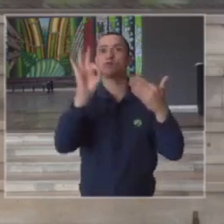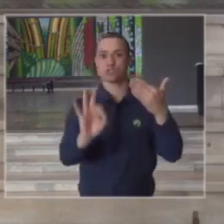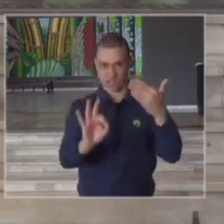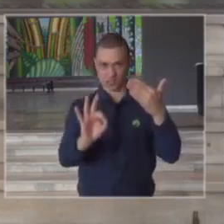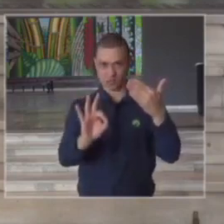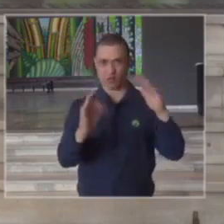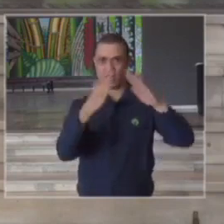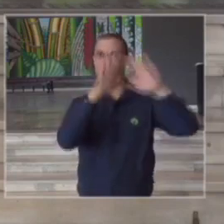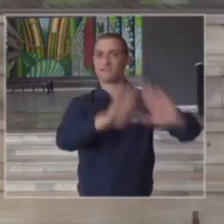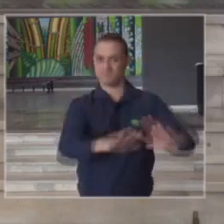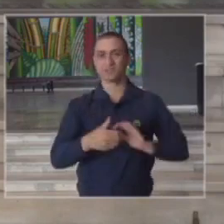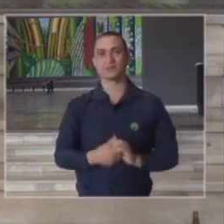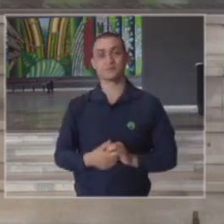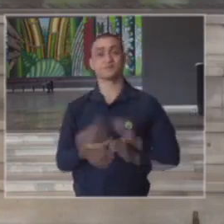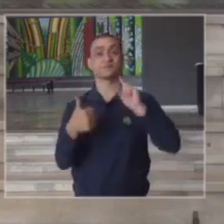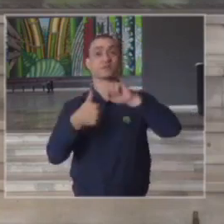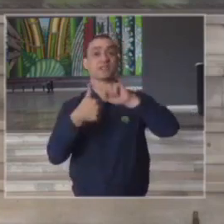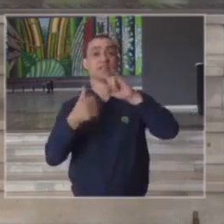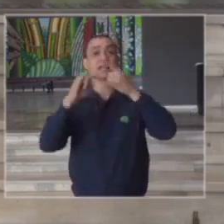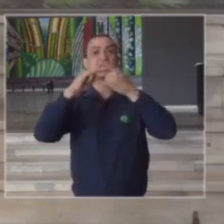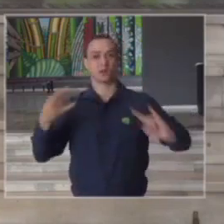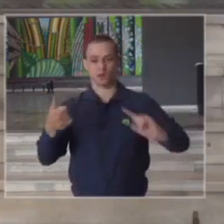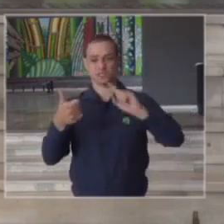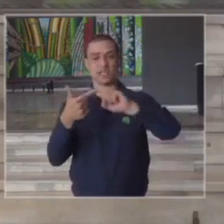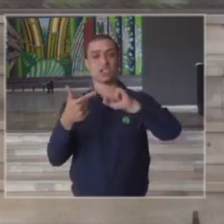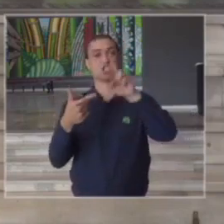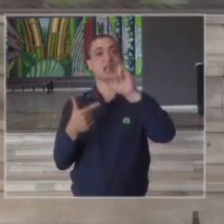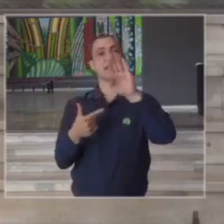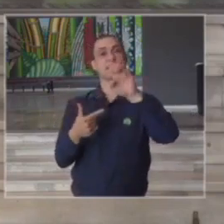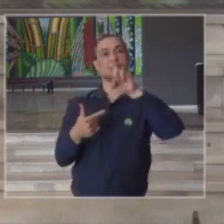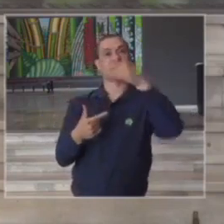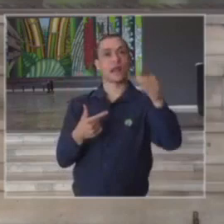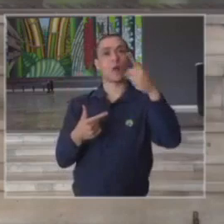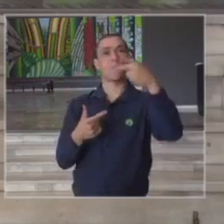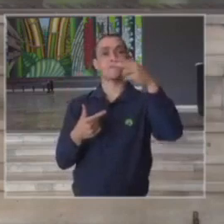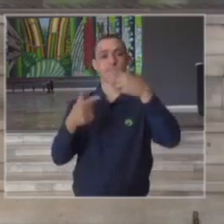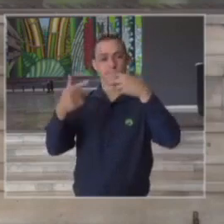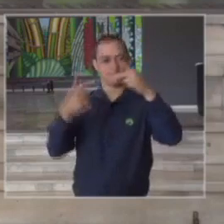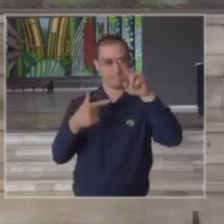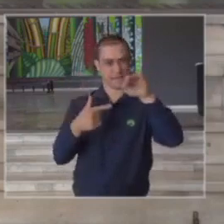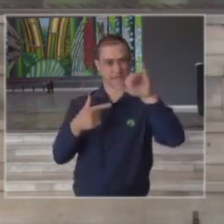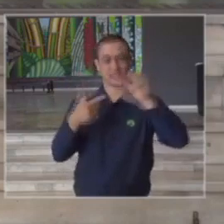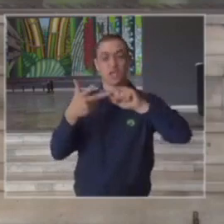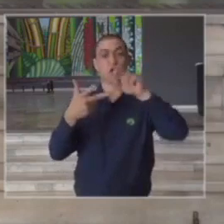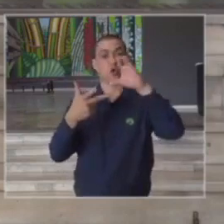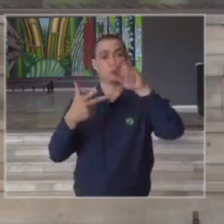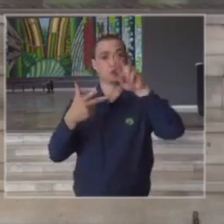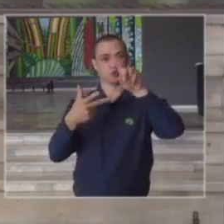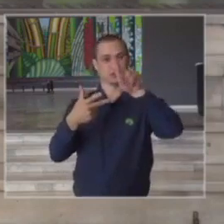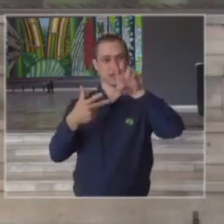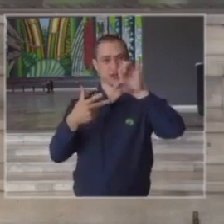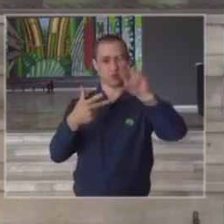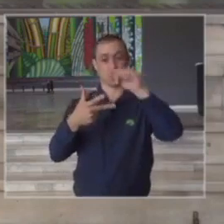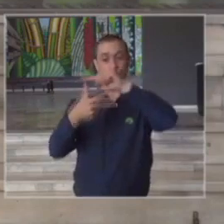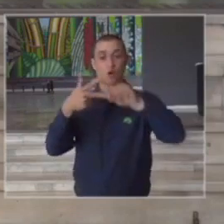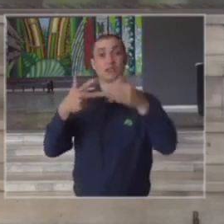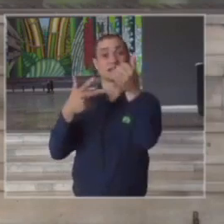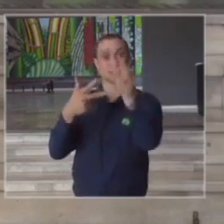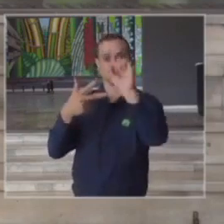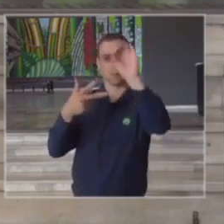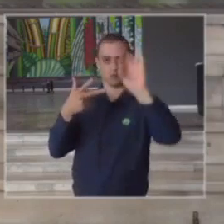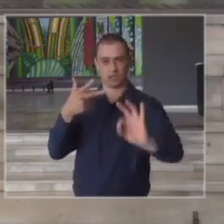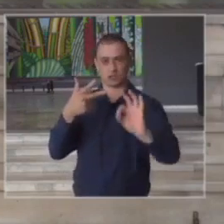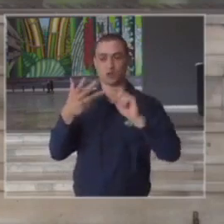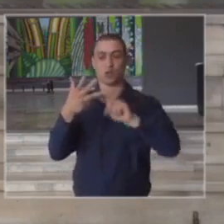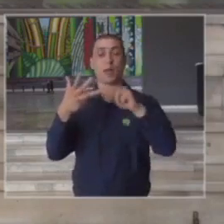de isolamento São Vicente Ribeirão Pires e Cruzeiro 68% de isolamento